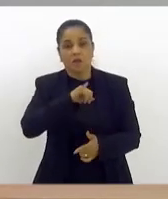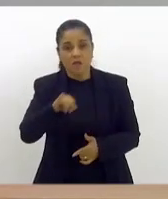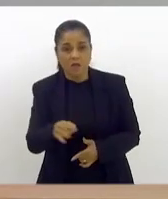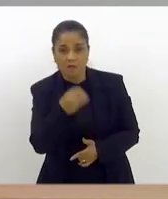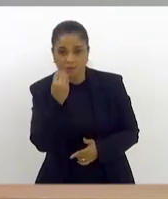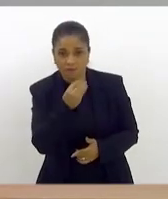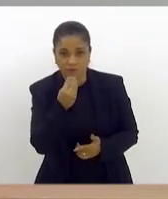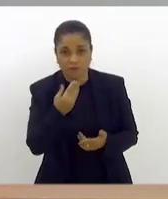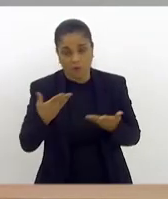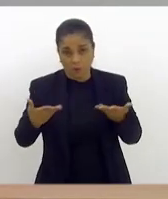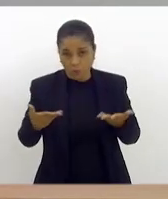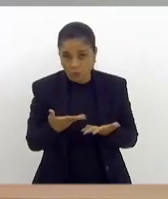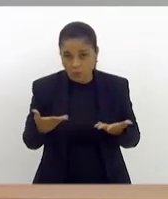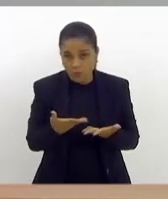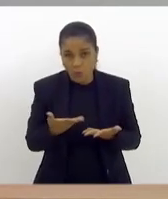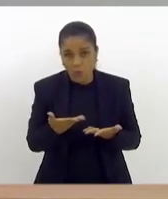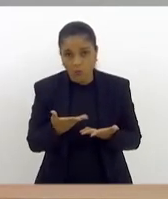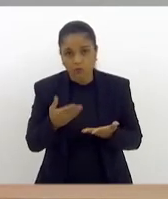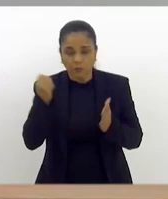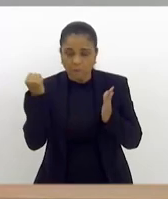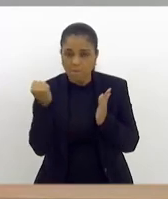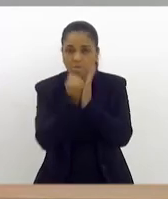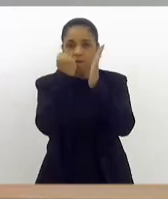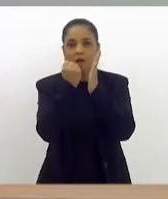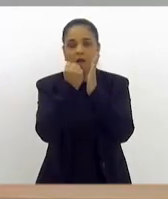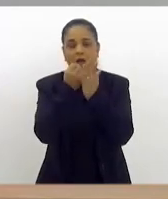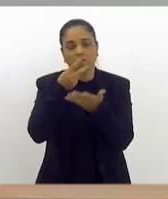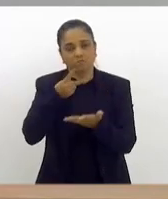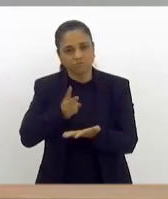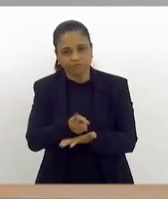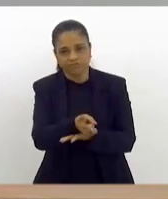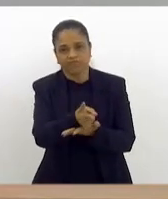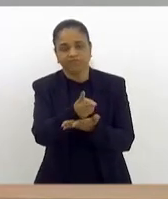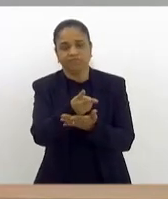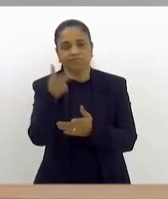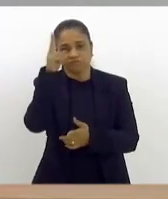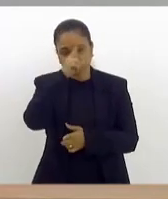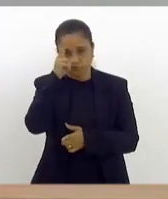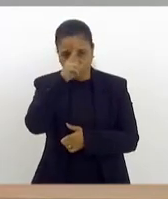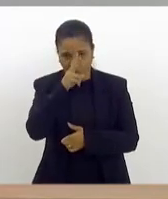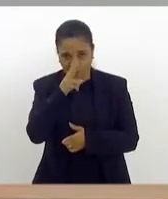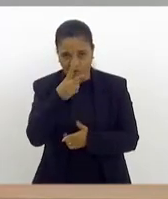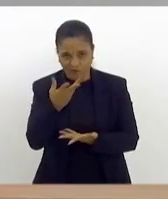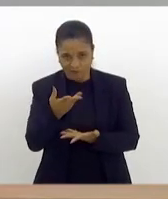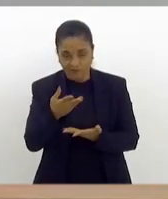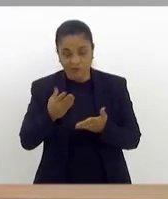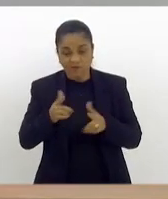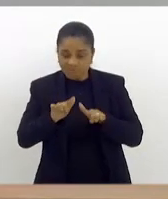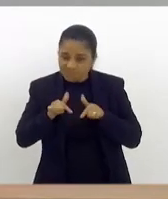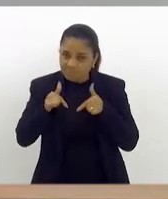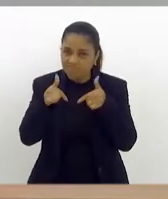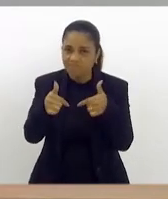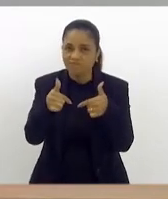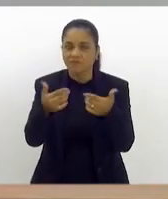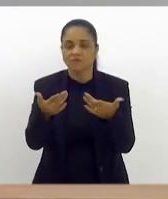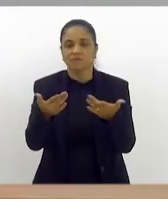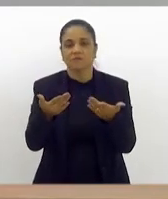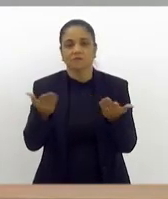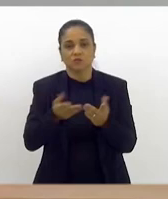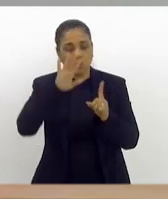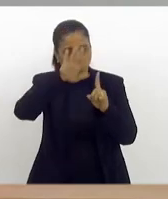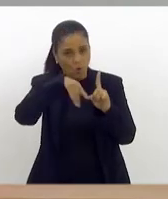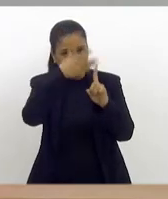estabelecermos marcos permanentes na história. A iniciativa dessa homenagem é também